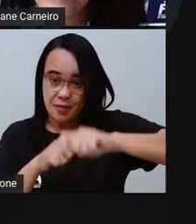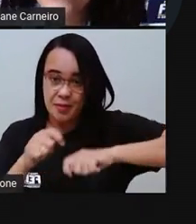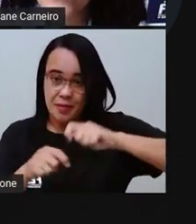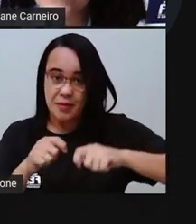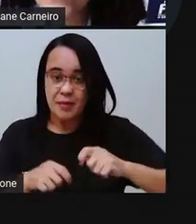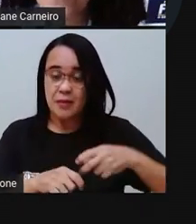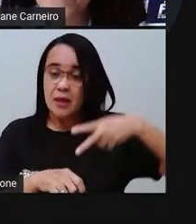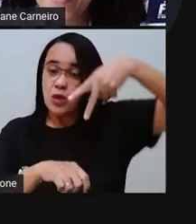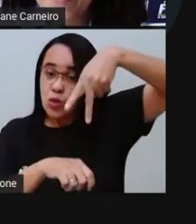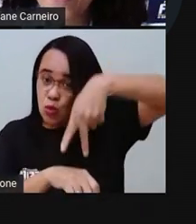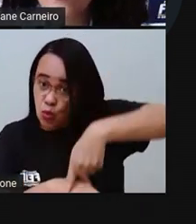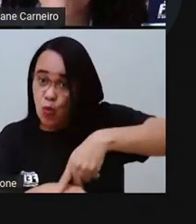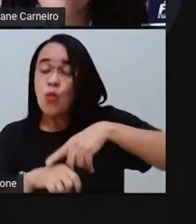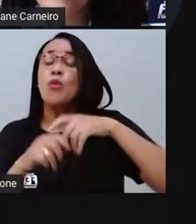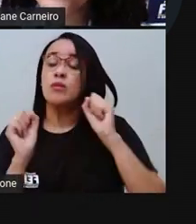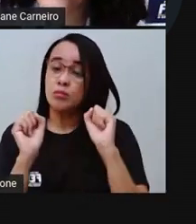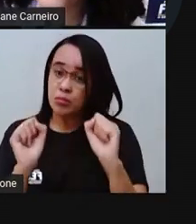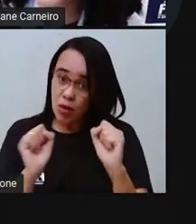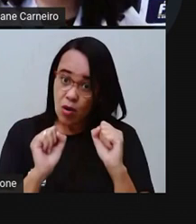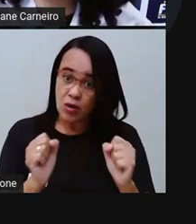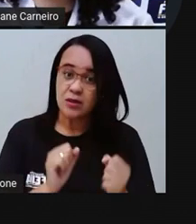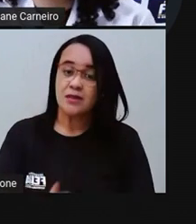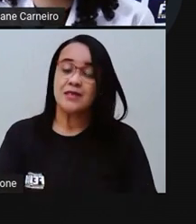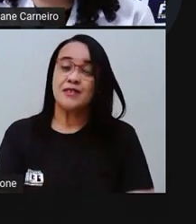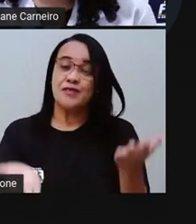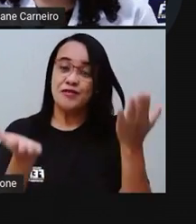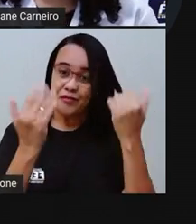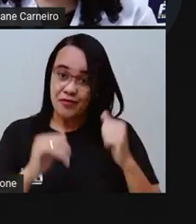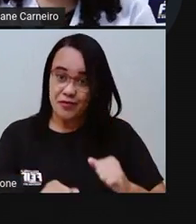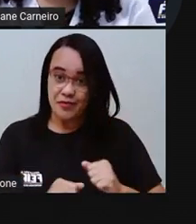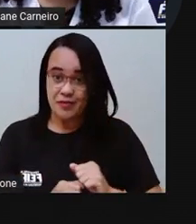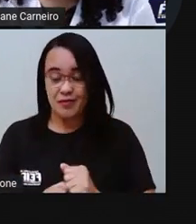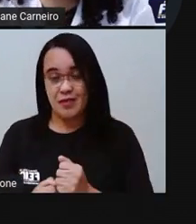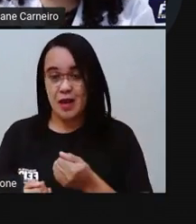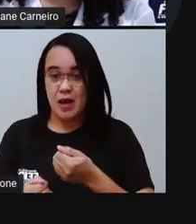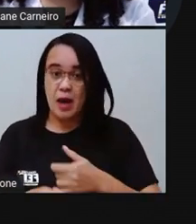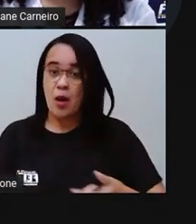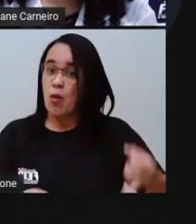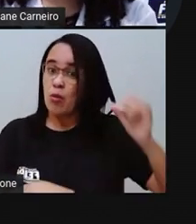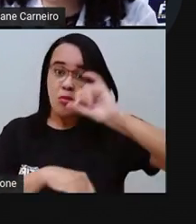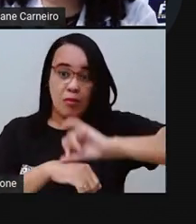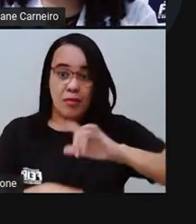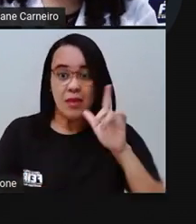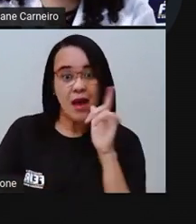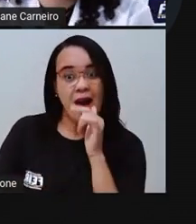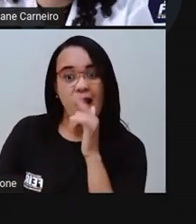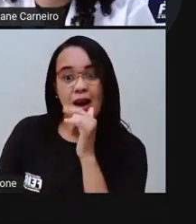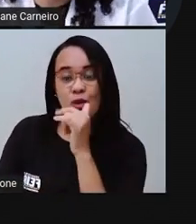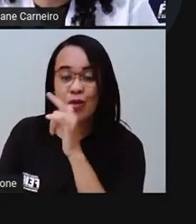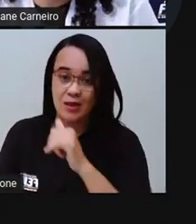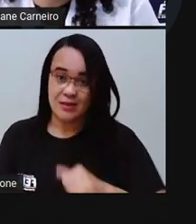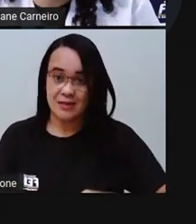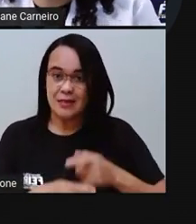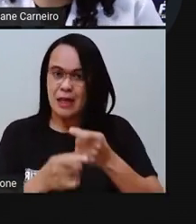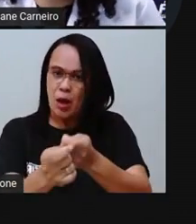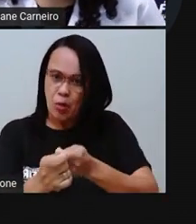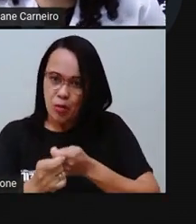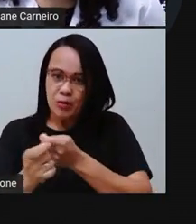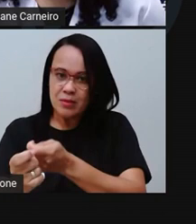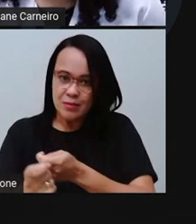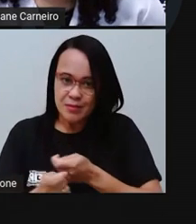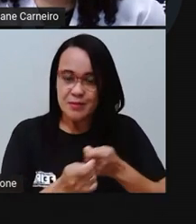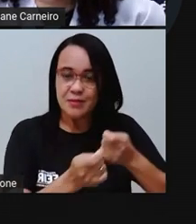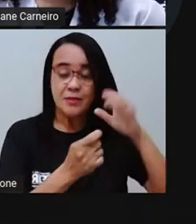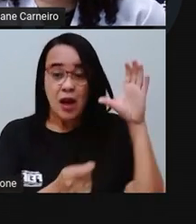Suba, dona Centopeia. Vamos correr por cima da água. E saiu nadando, puxando a Centopeia a uma